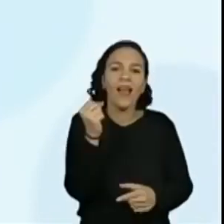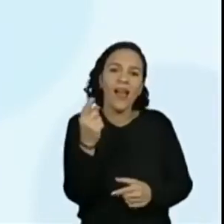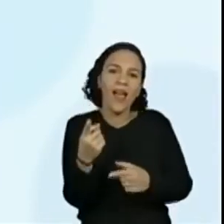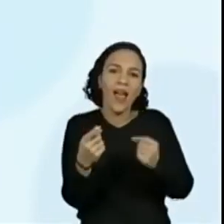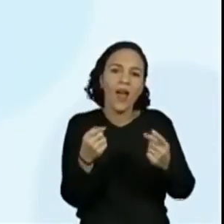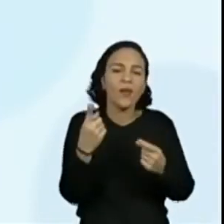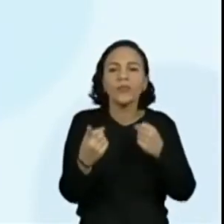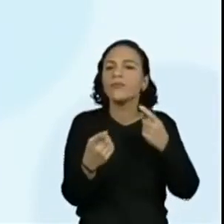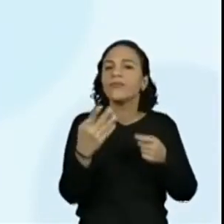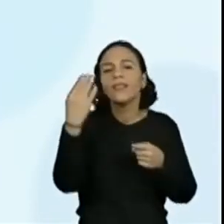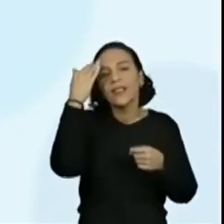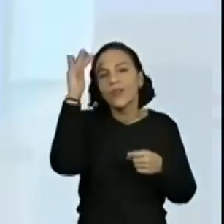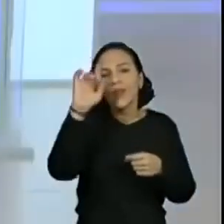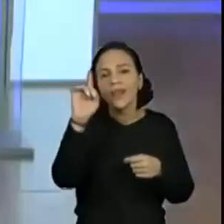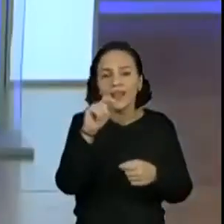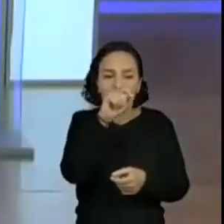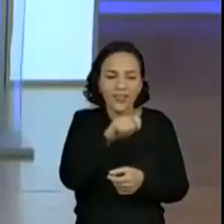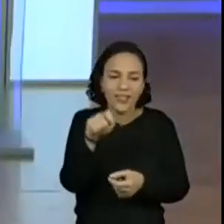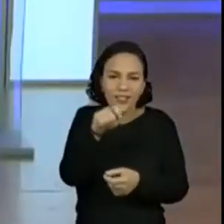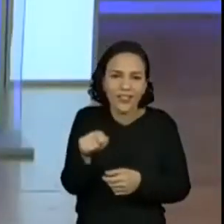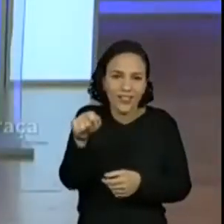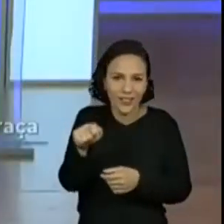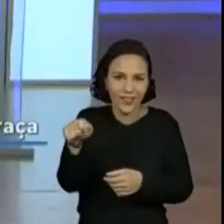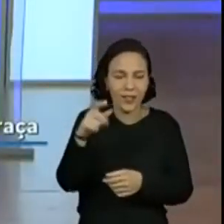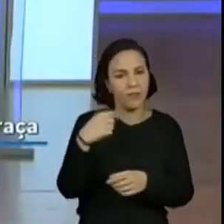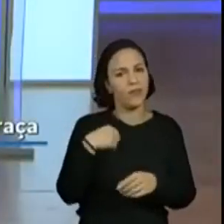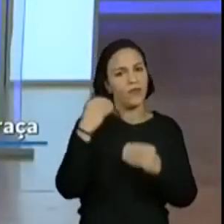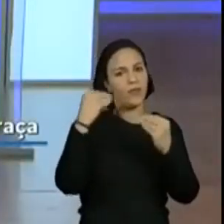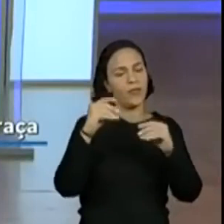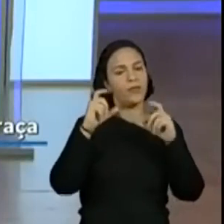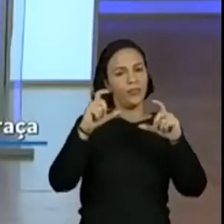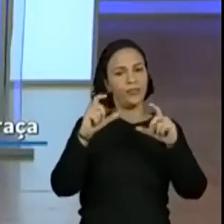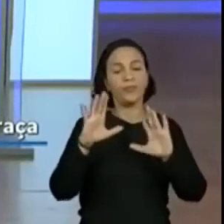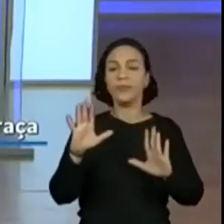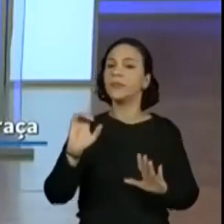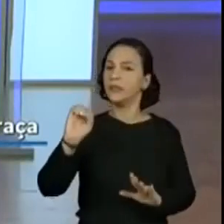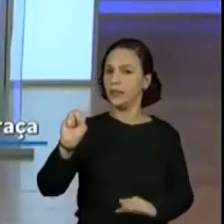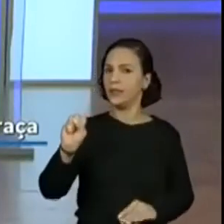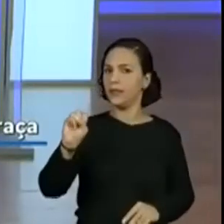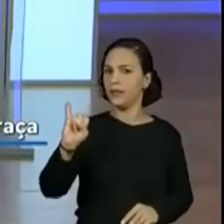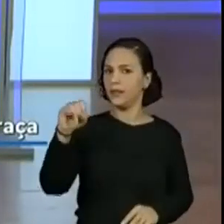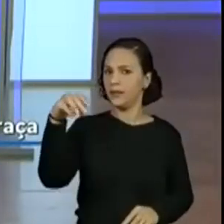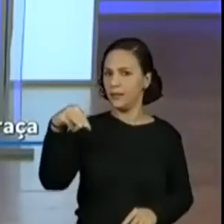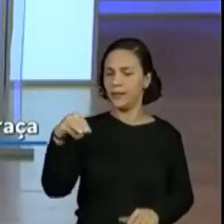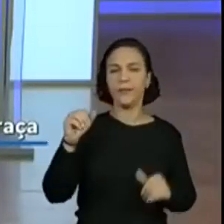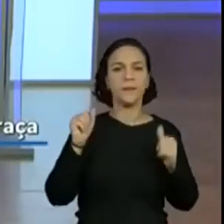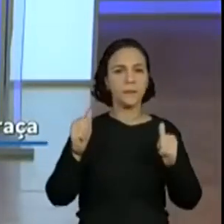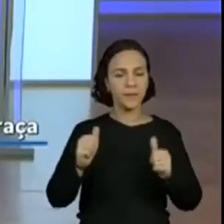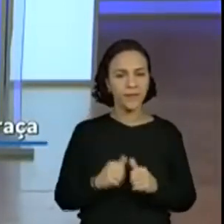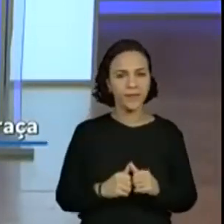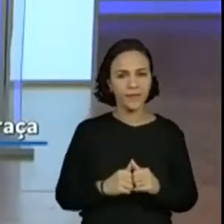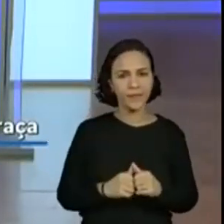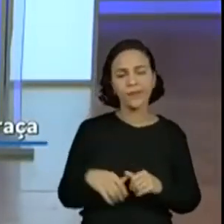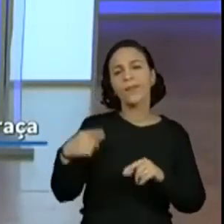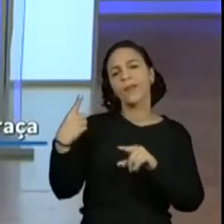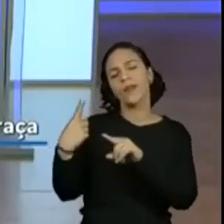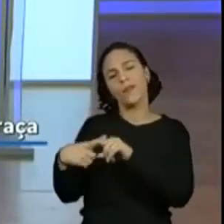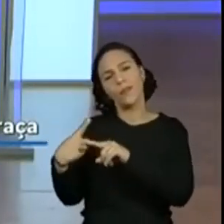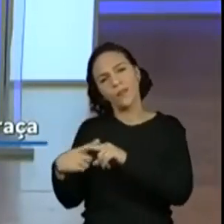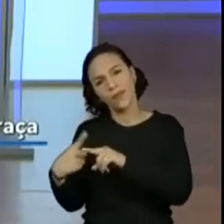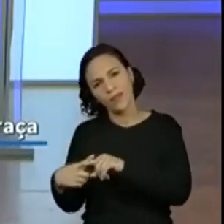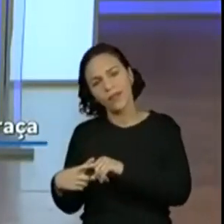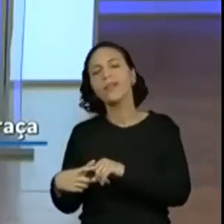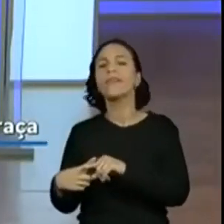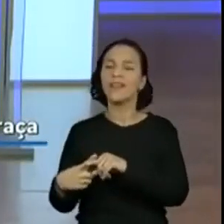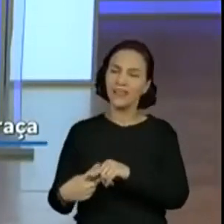cursiva. Então, todos sabemos que é sim. Agora vamos para Todos sabemos que é sim, eles já estão colocando várias lá, porque uma dúzia é